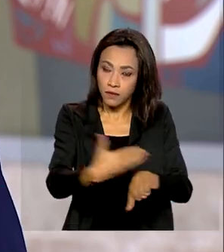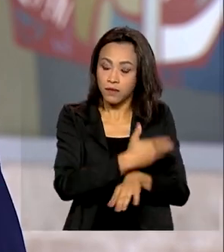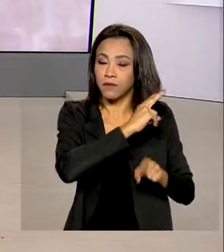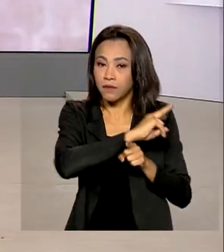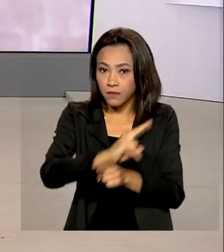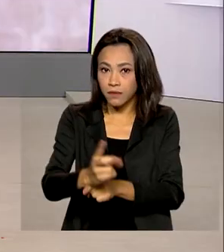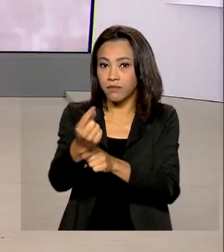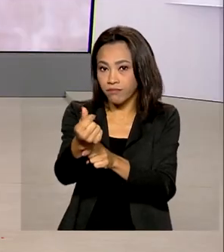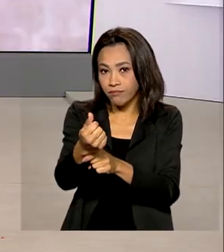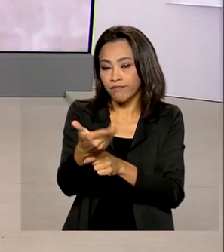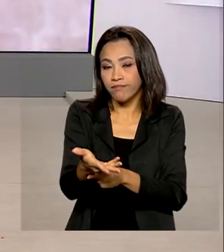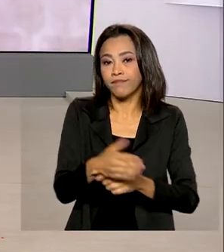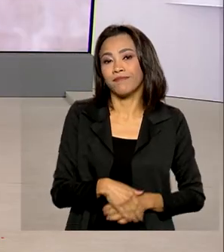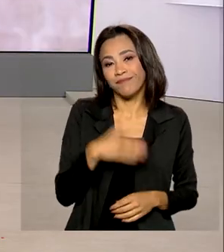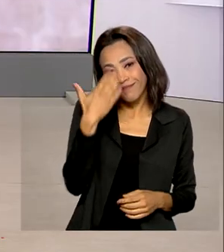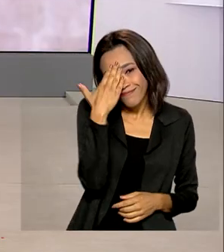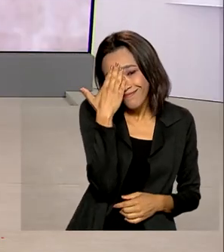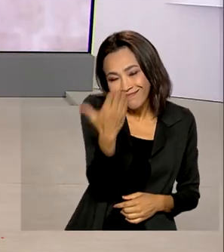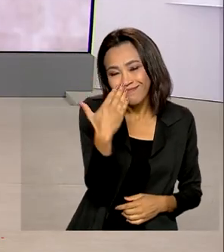com você. Tá certo, Glauco. Obrigada pelas suas informações. Só isso.